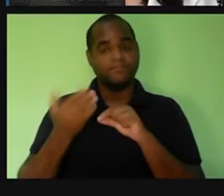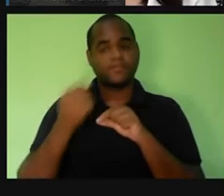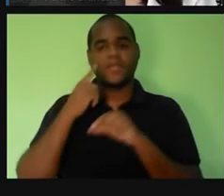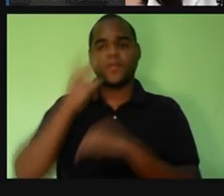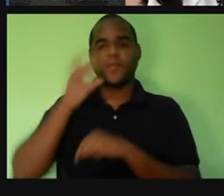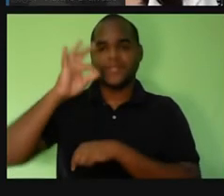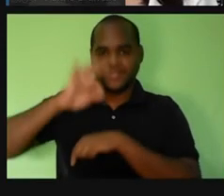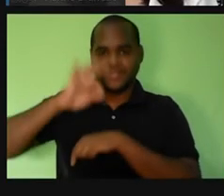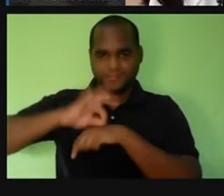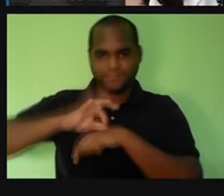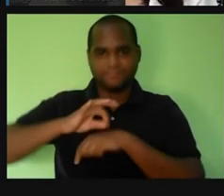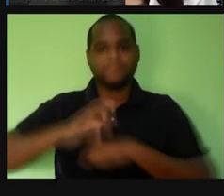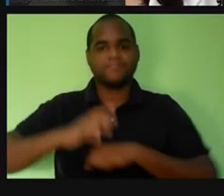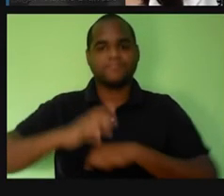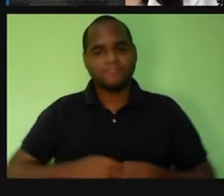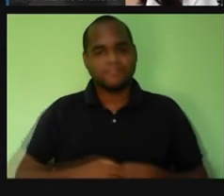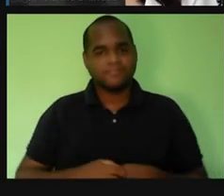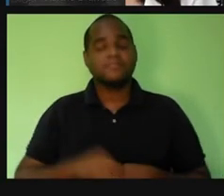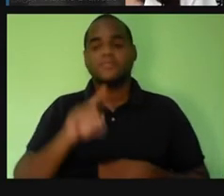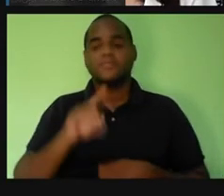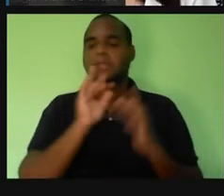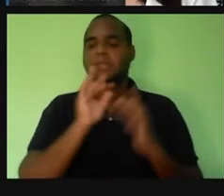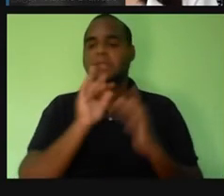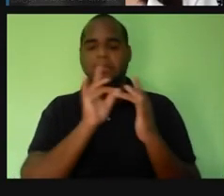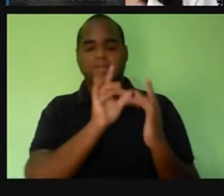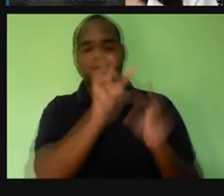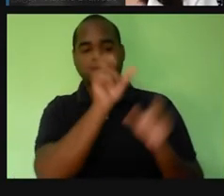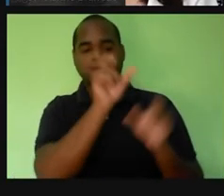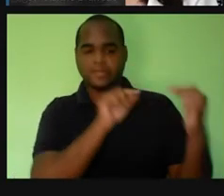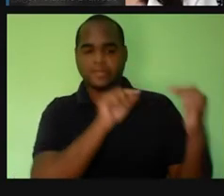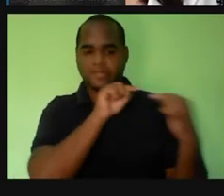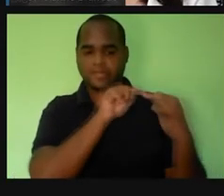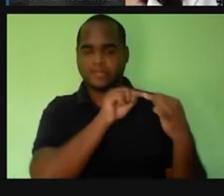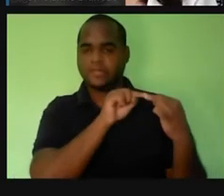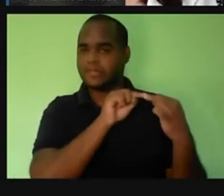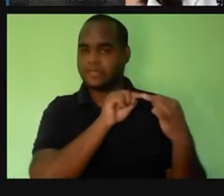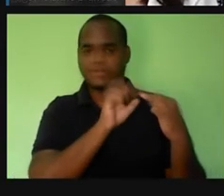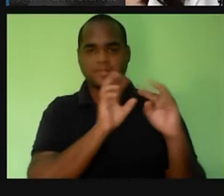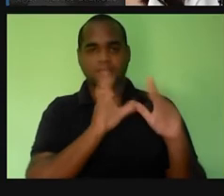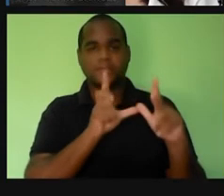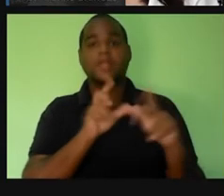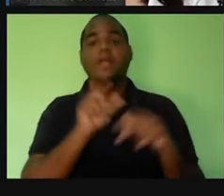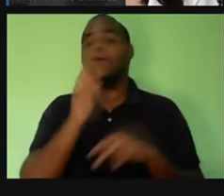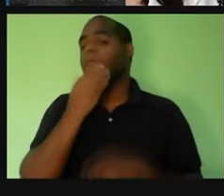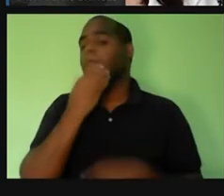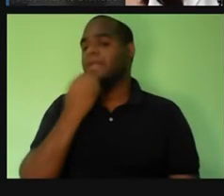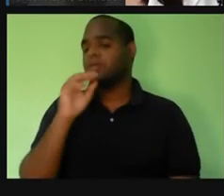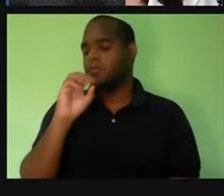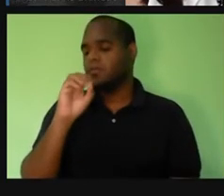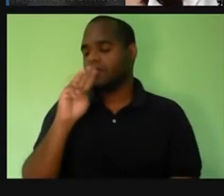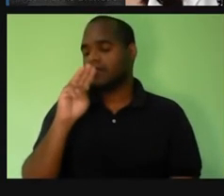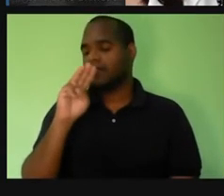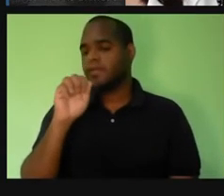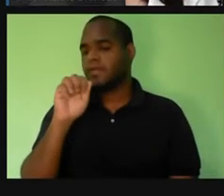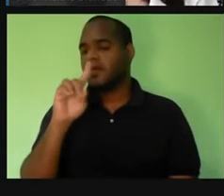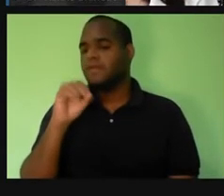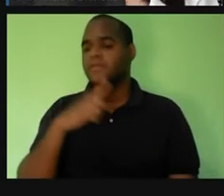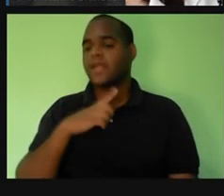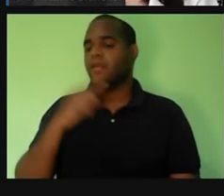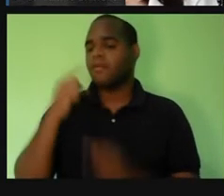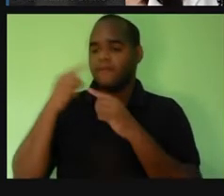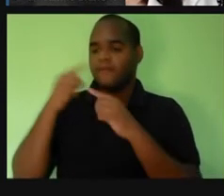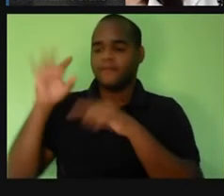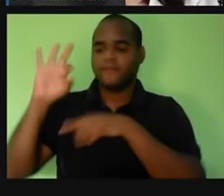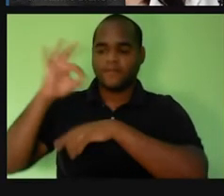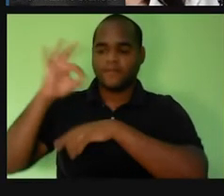tá? E não pelo contato entre os seres humanos. Assim, Oswaldo Cruz, ele privilegiou o combate do mosquito como principal